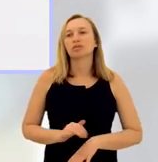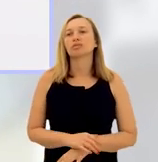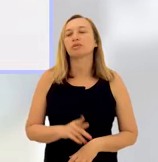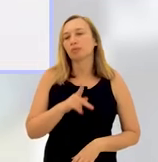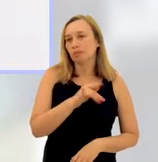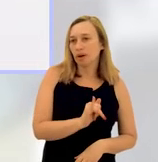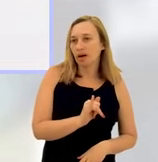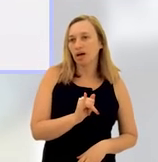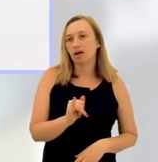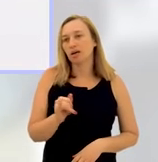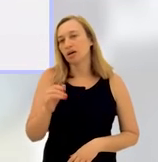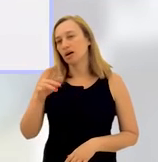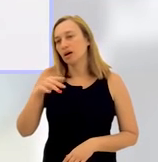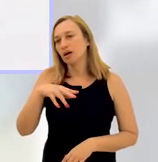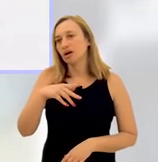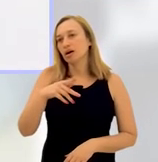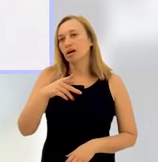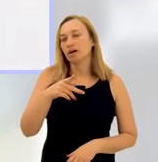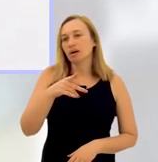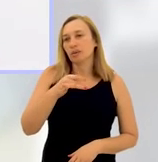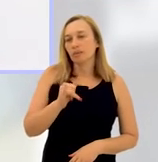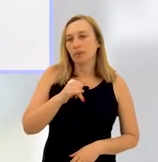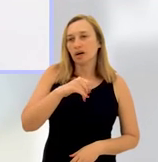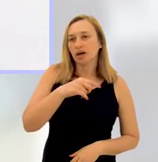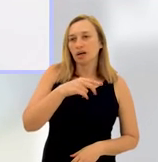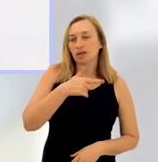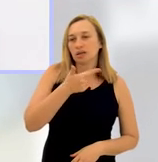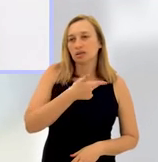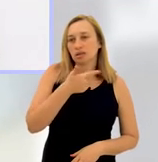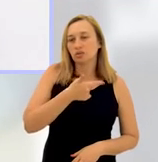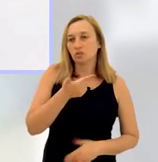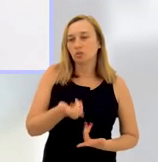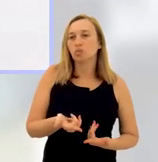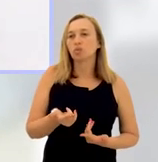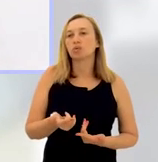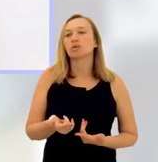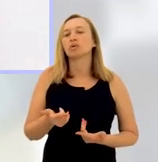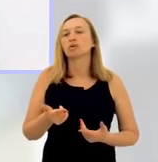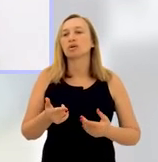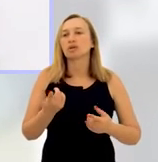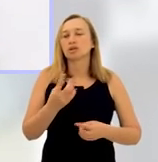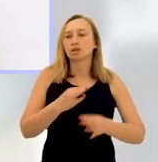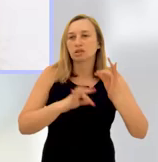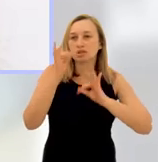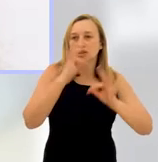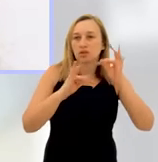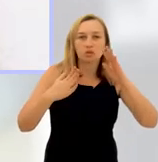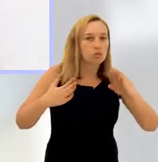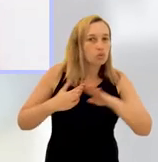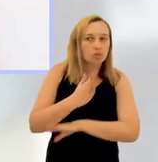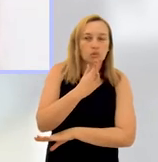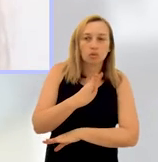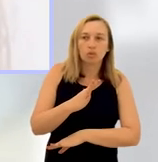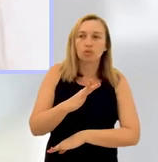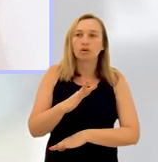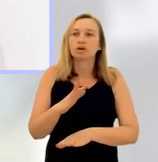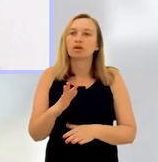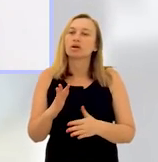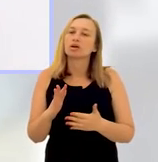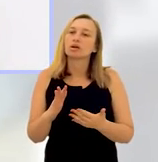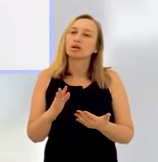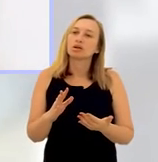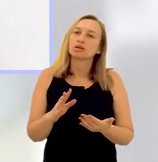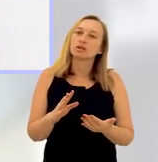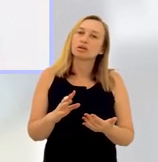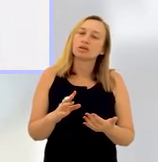vem sofrendo, ou pelo pai, padrasto, dentro daquele ambiente. A tecnologia rompe essa intimidade que,